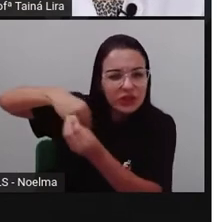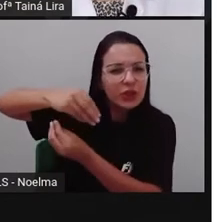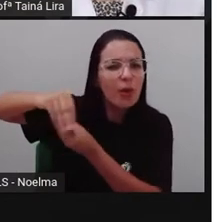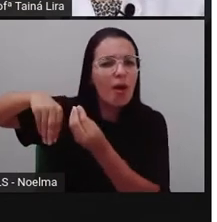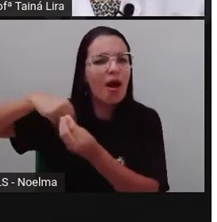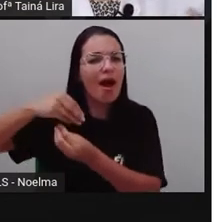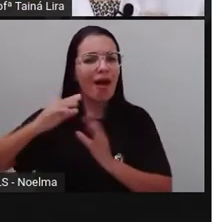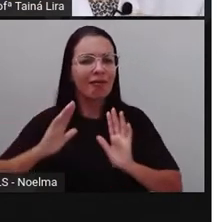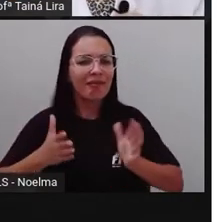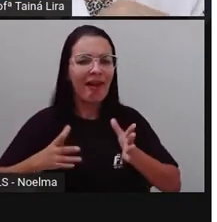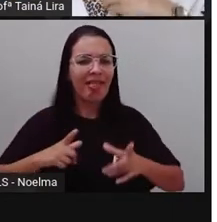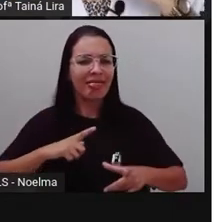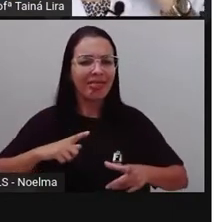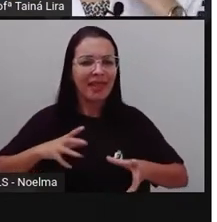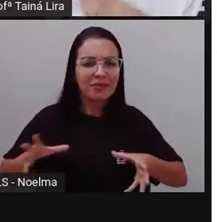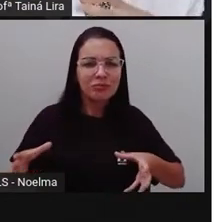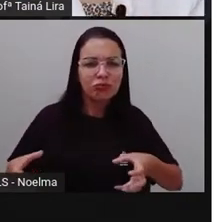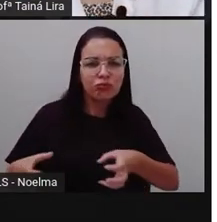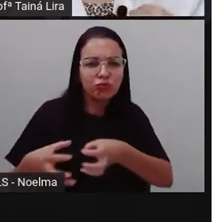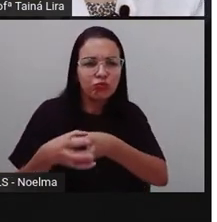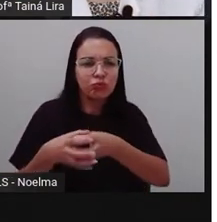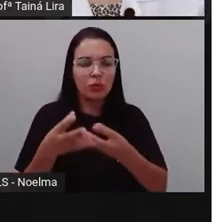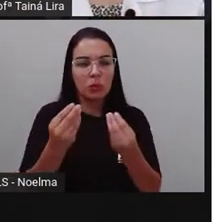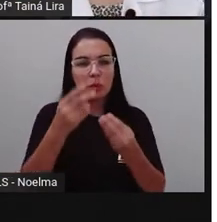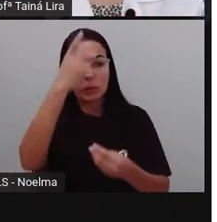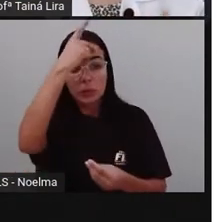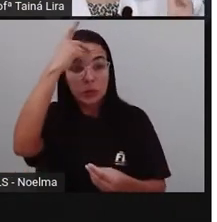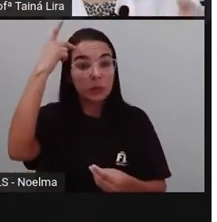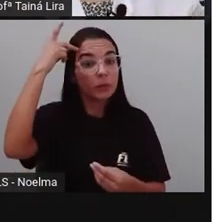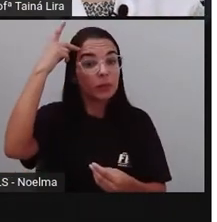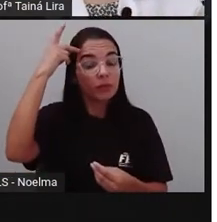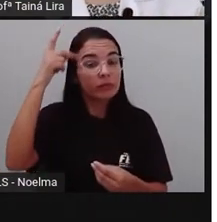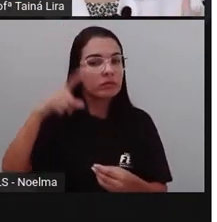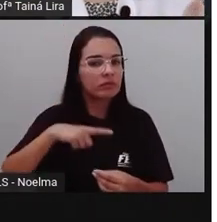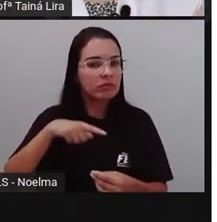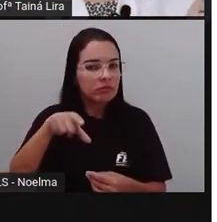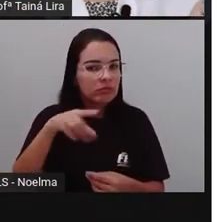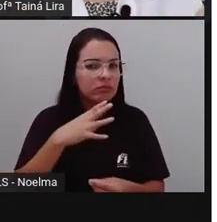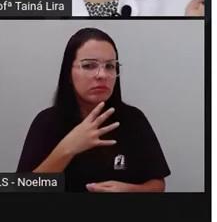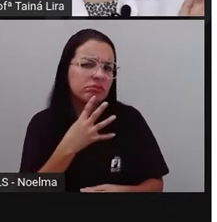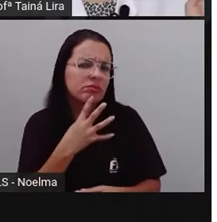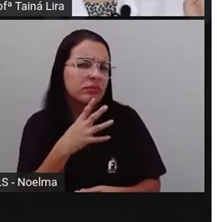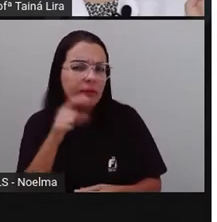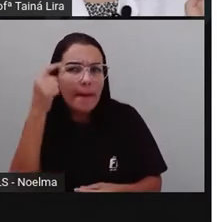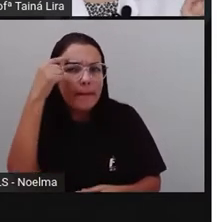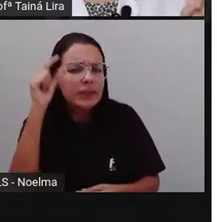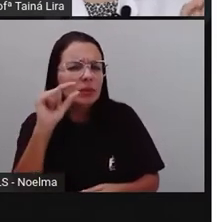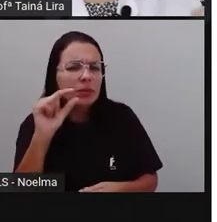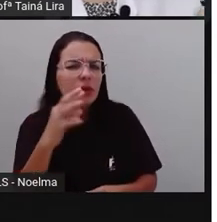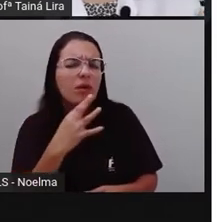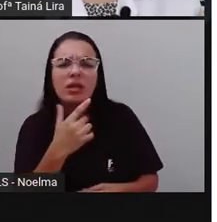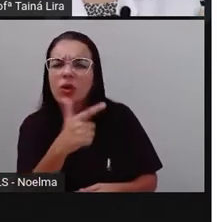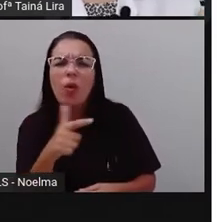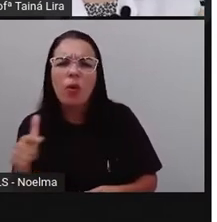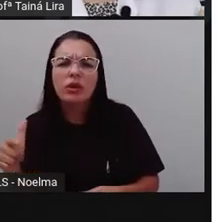outra cultura que também a gente consegue observar os traços aqui no Brasil. Ó, pensa aí um pouquinho.